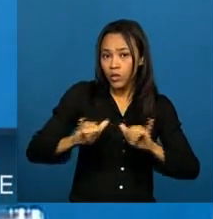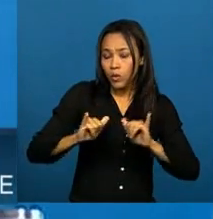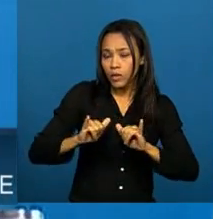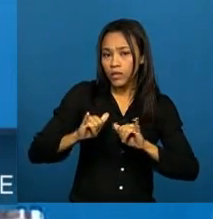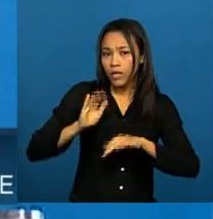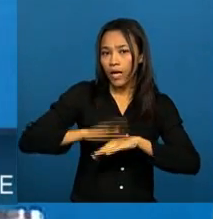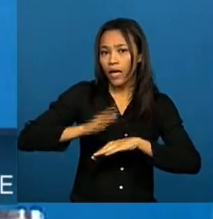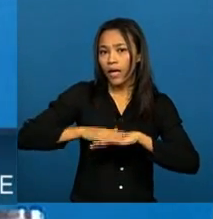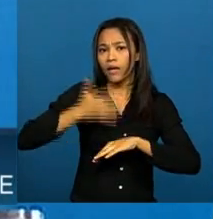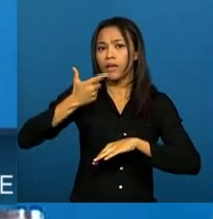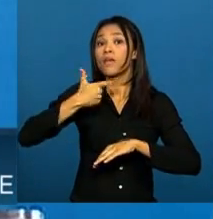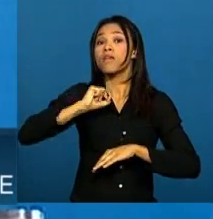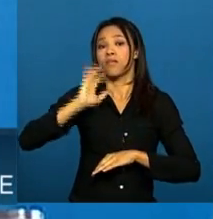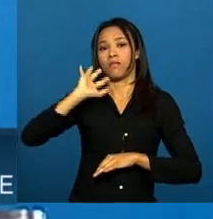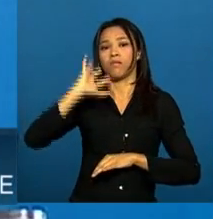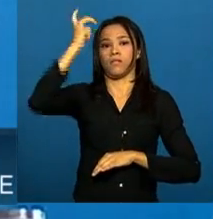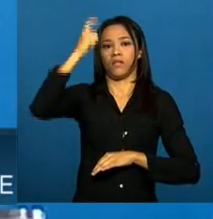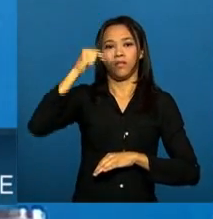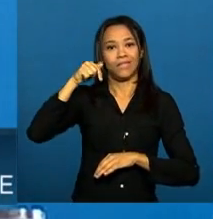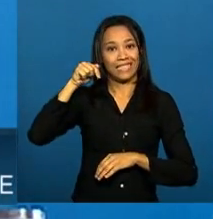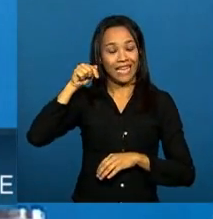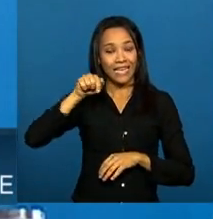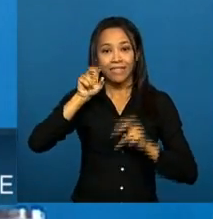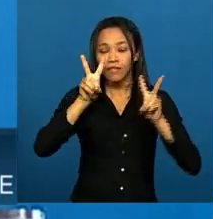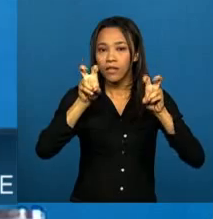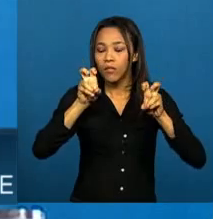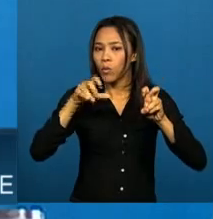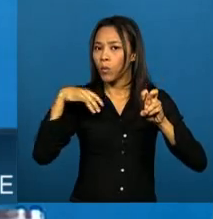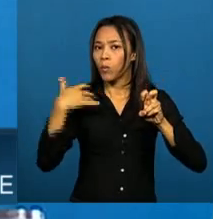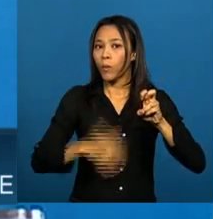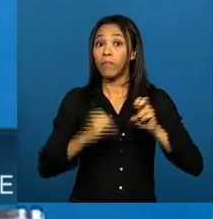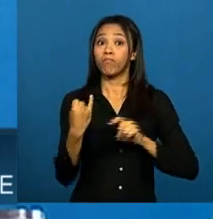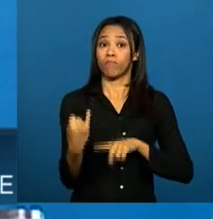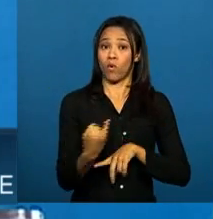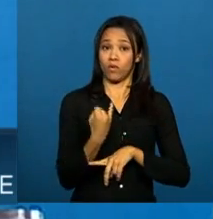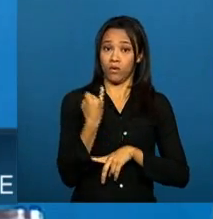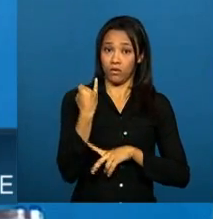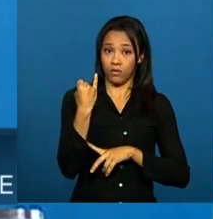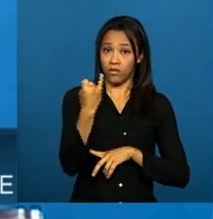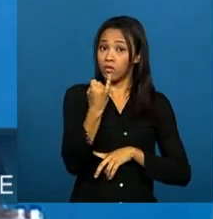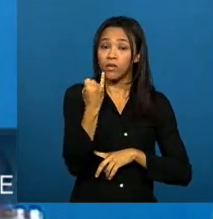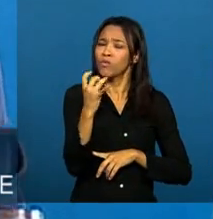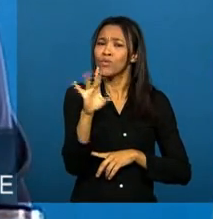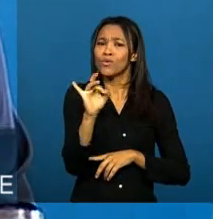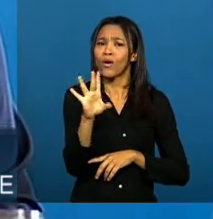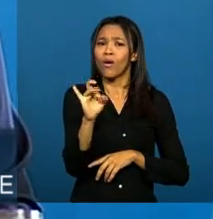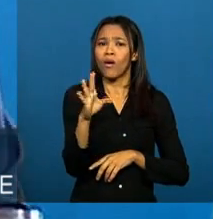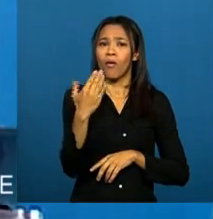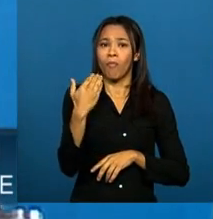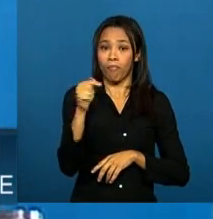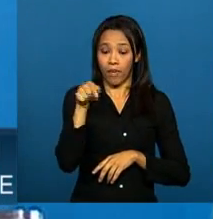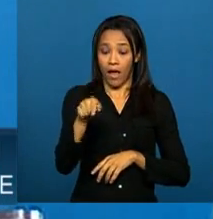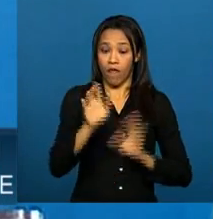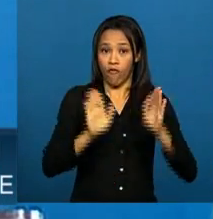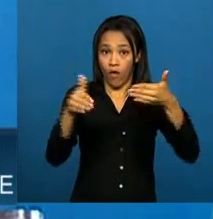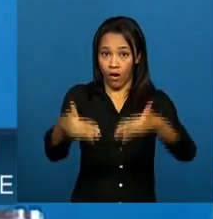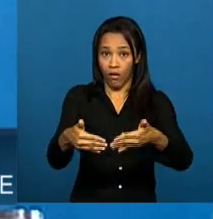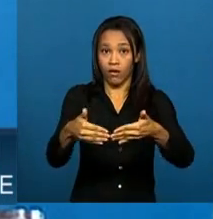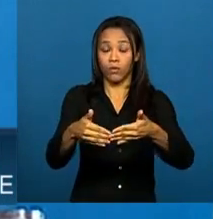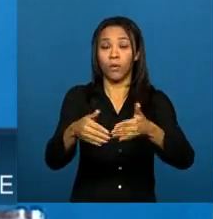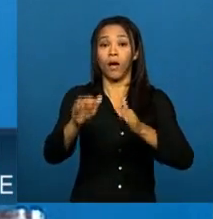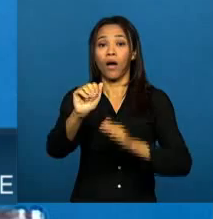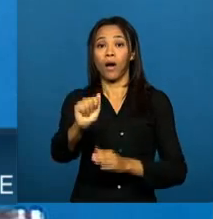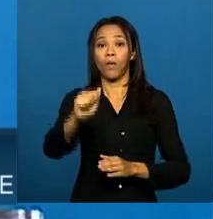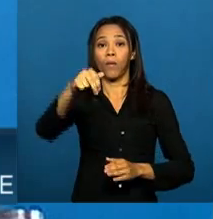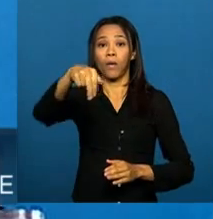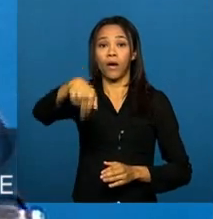um eixo muito importante, não só para o nosso anteprojeto, mas também um